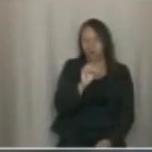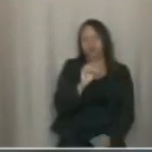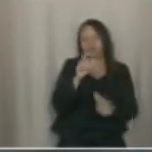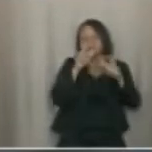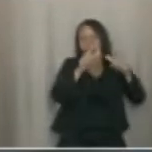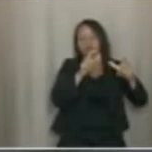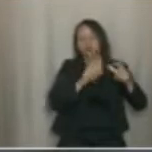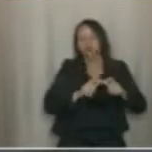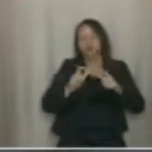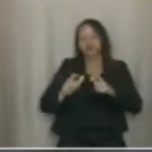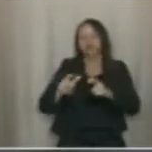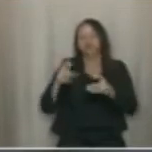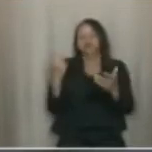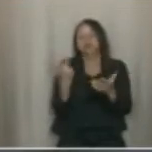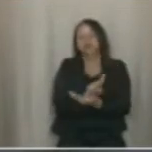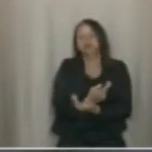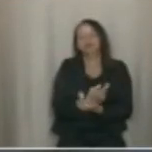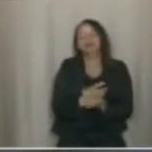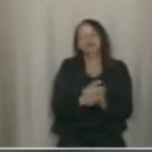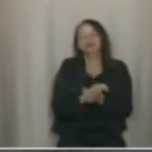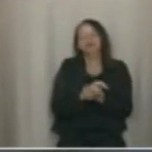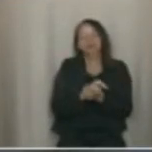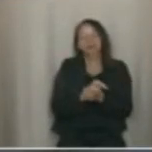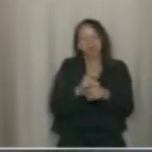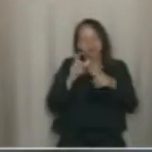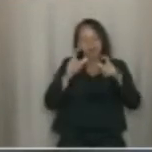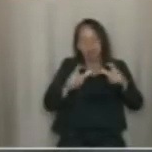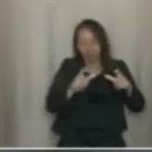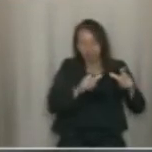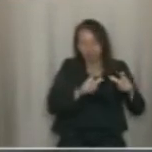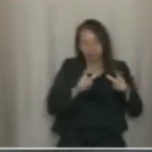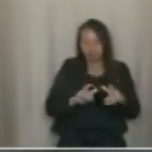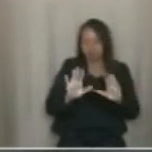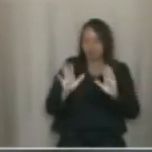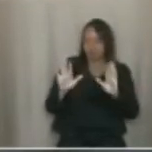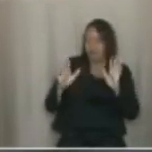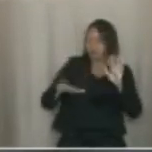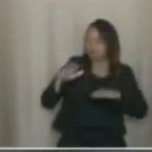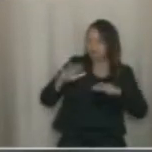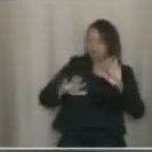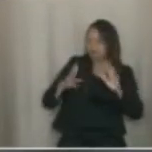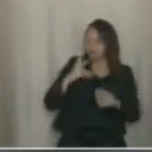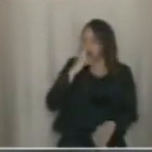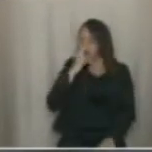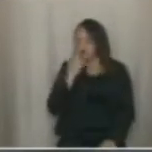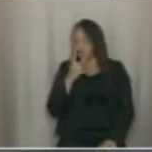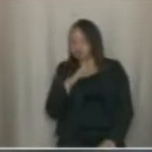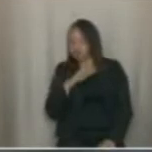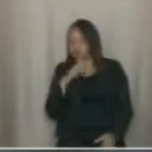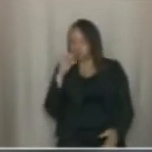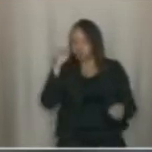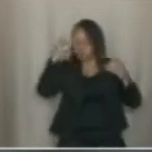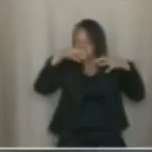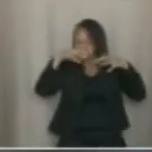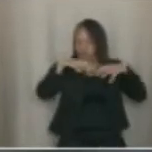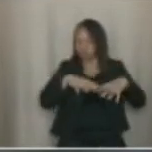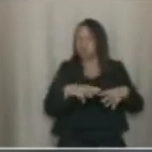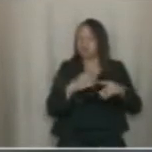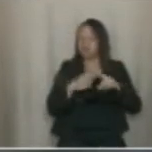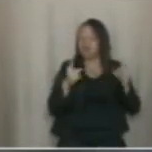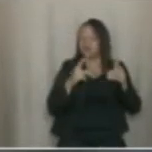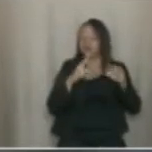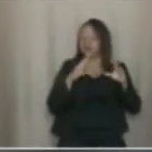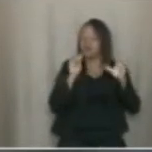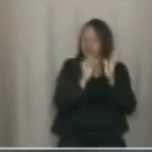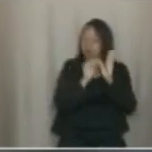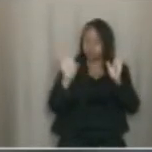foram atingidas, as áreas que aparentemente não foram atingidas e que não foram incluídas no